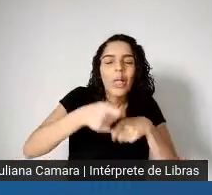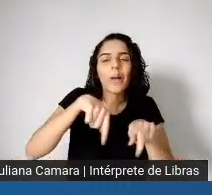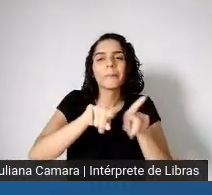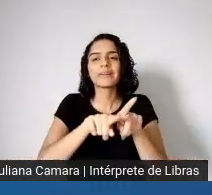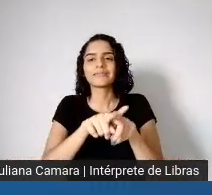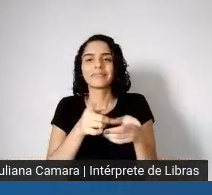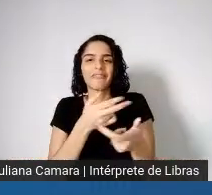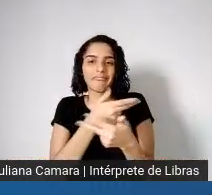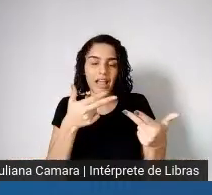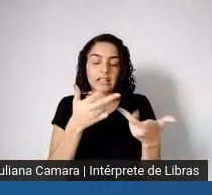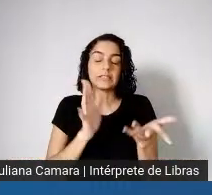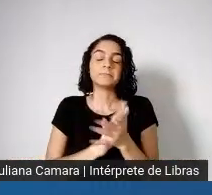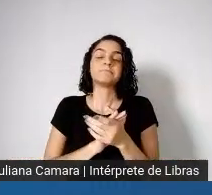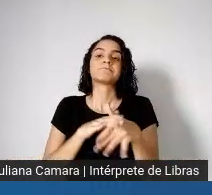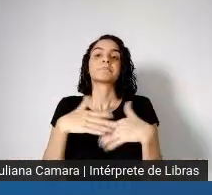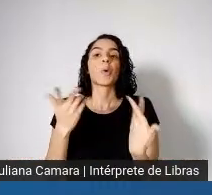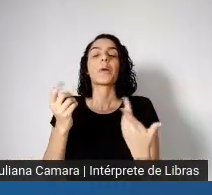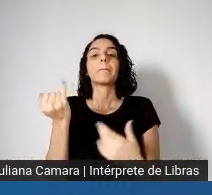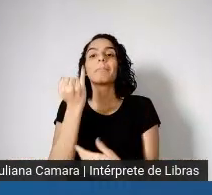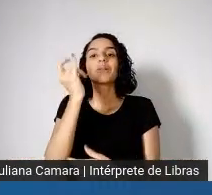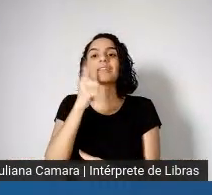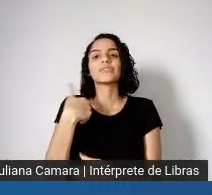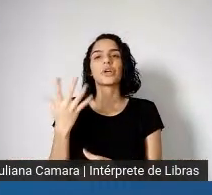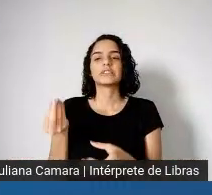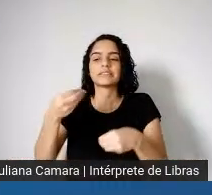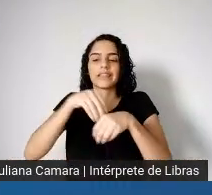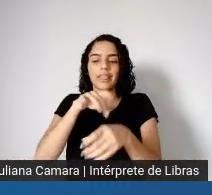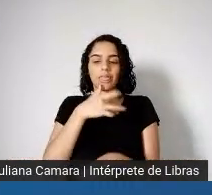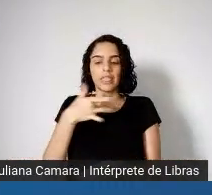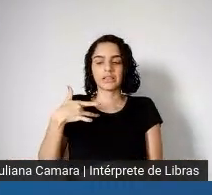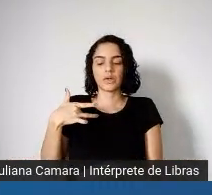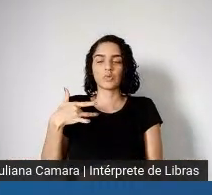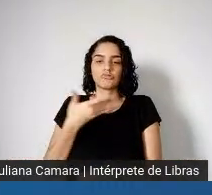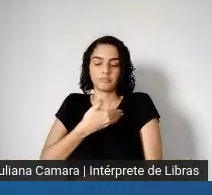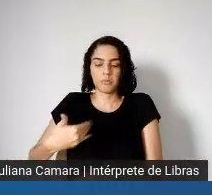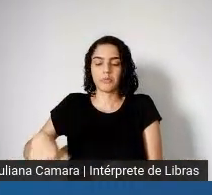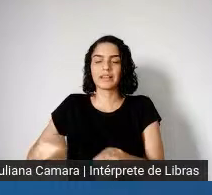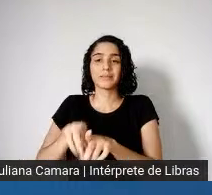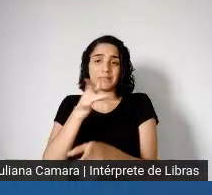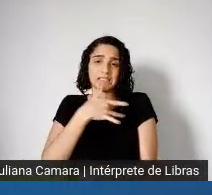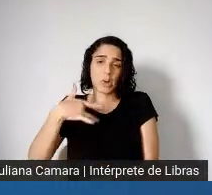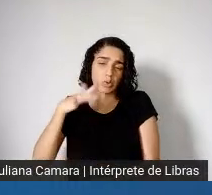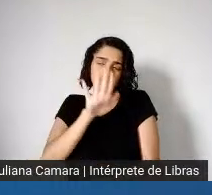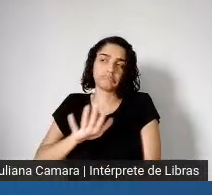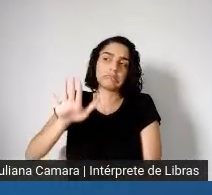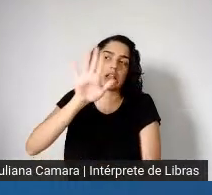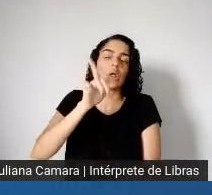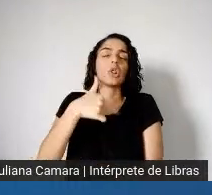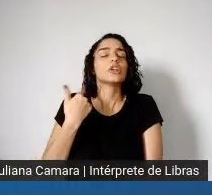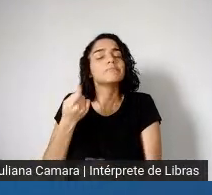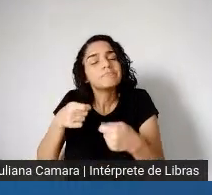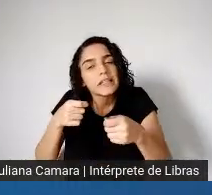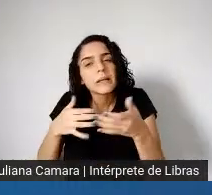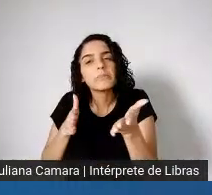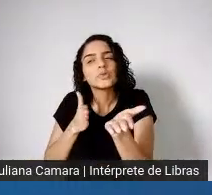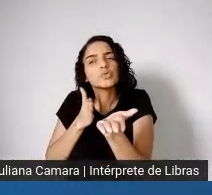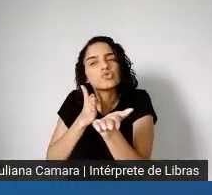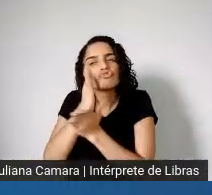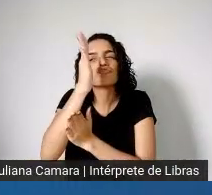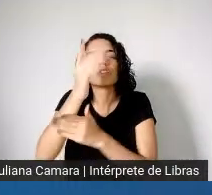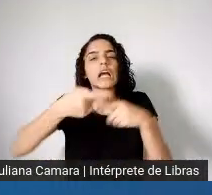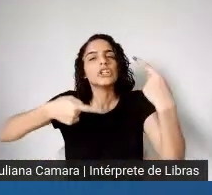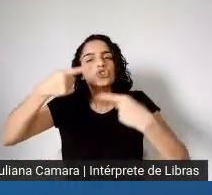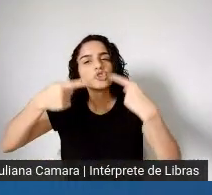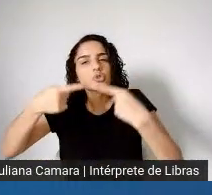da saúde em geral, né, refletir e levarmos isso a, né, como parte das